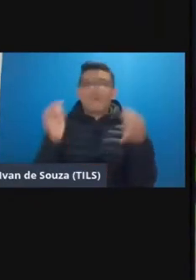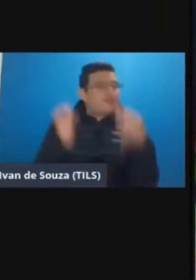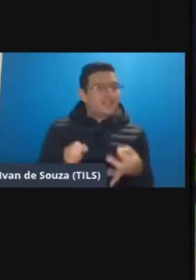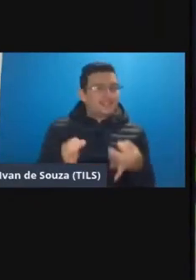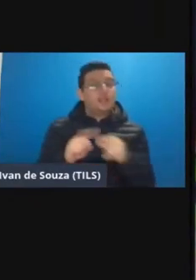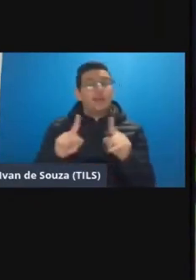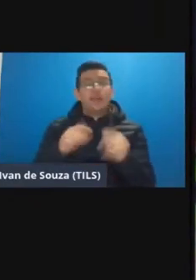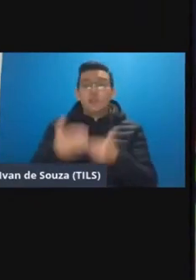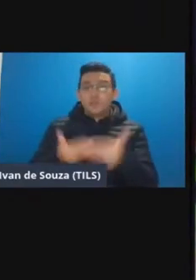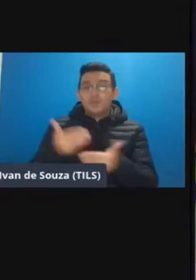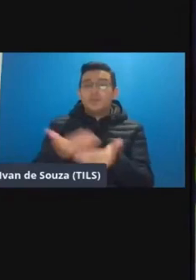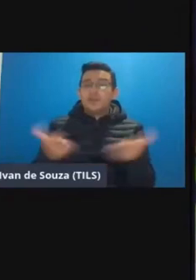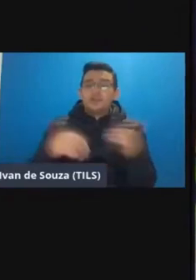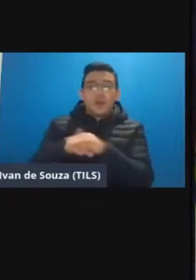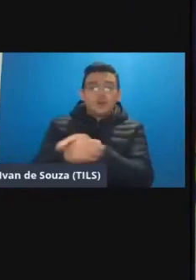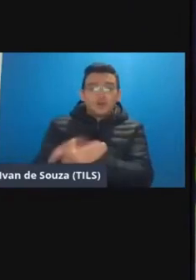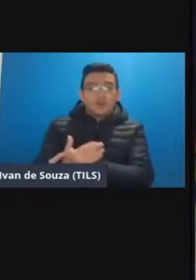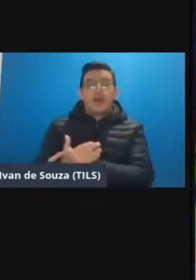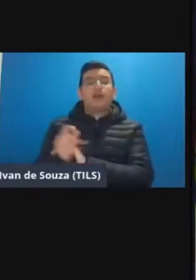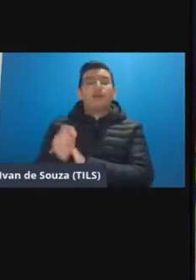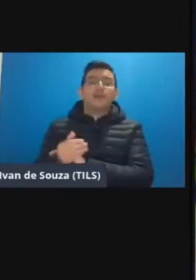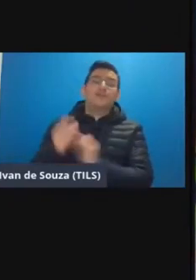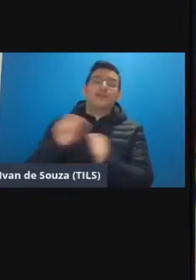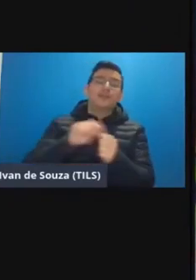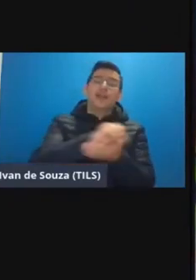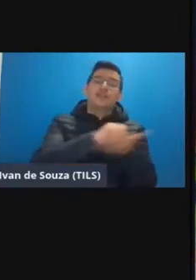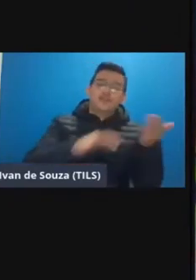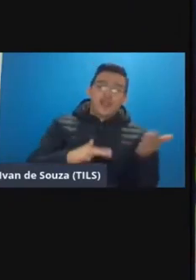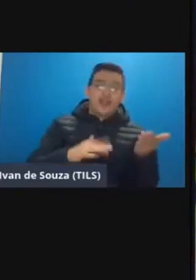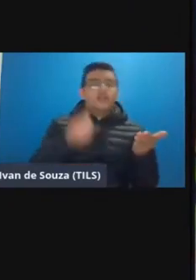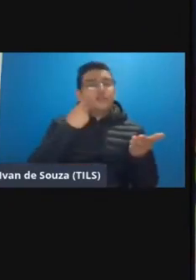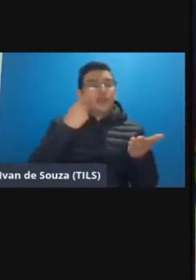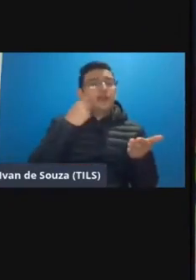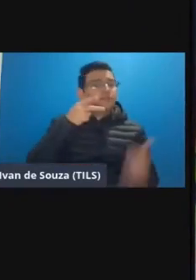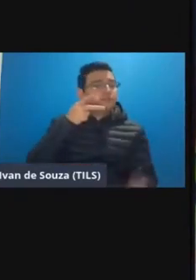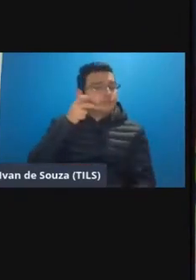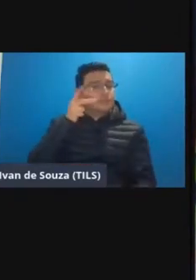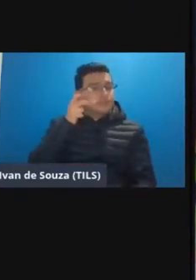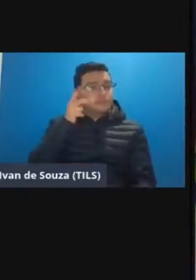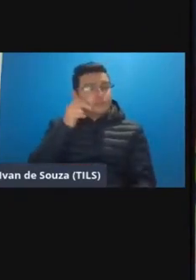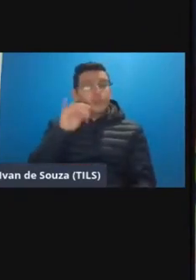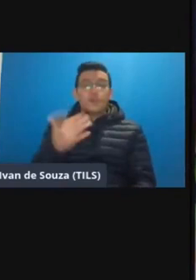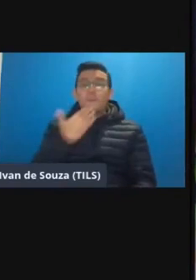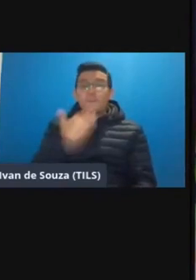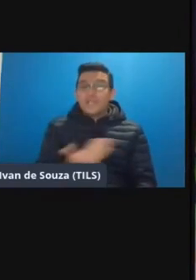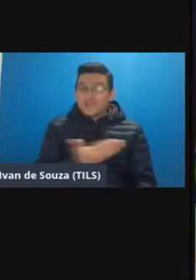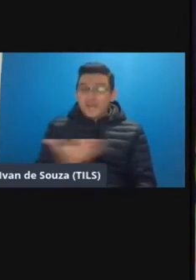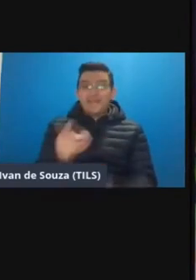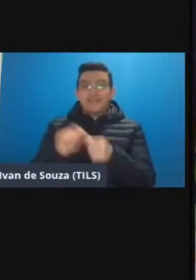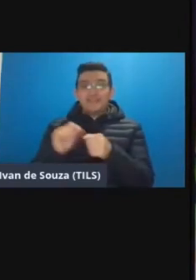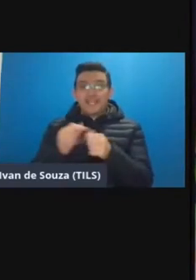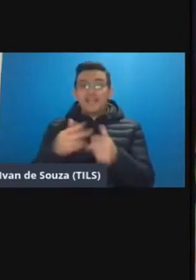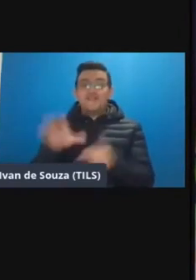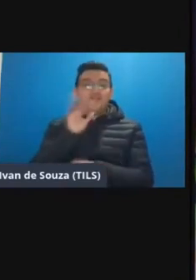mas é um processo eles estão tão acostumados a irem para as atividades e escutarem escutarem escutarem e quando a gente pede para eles se mexerem né